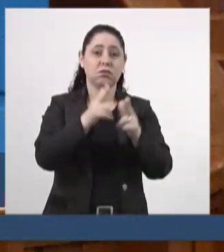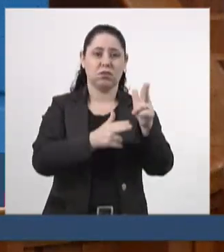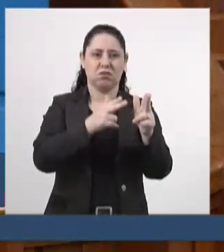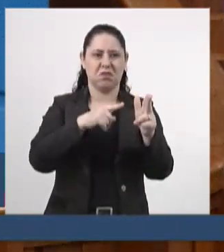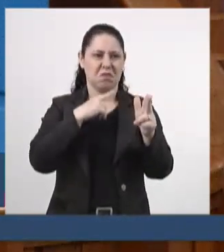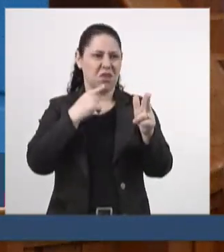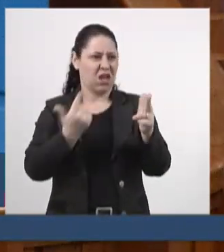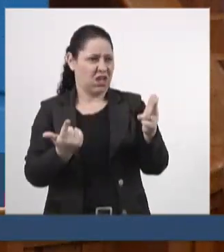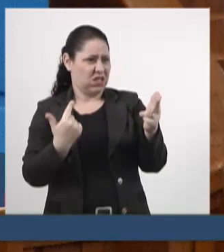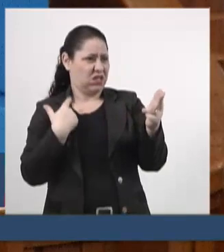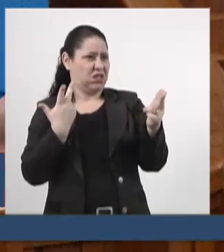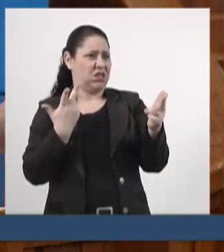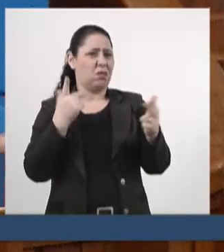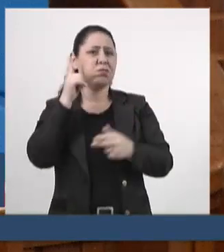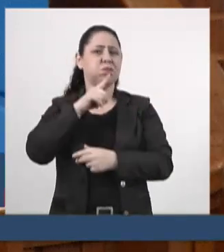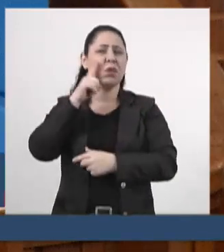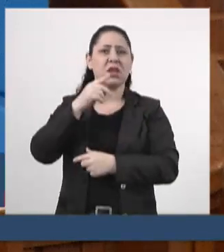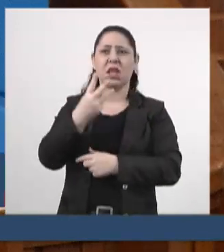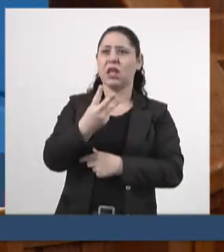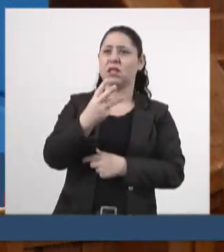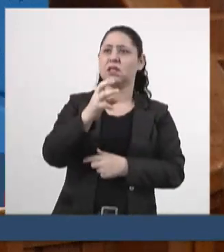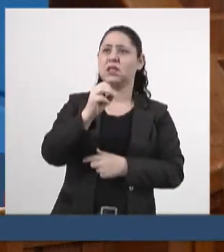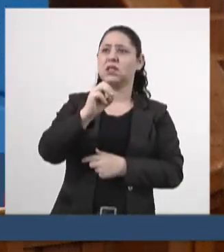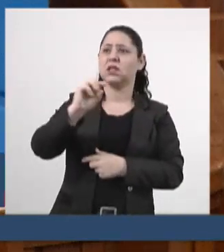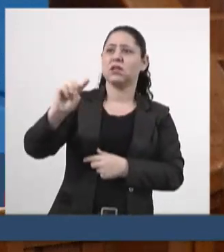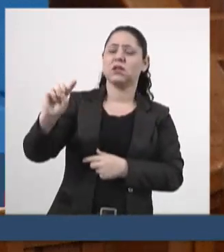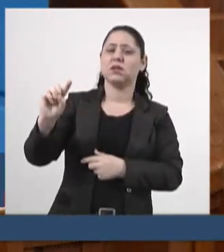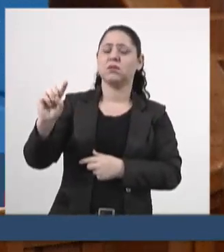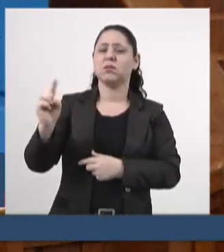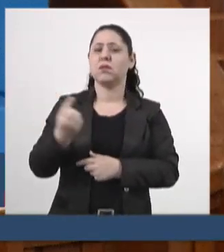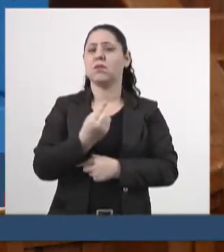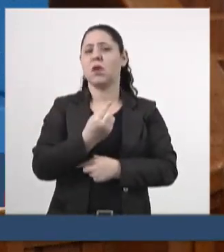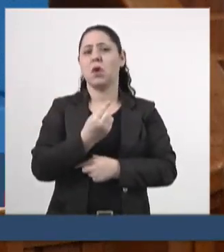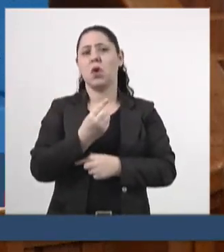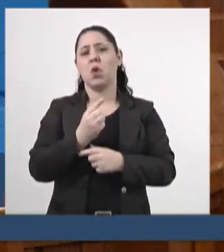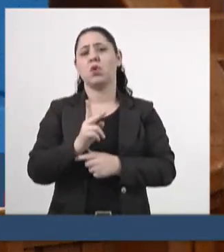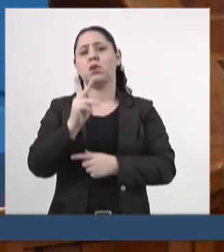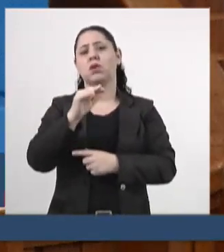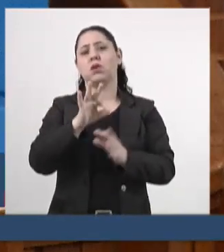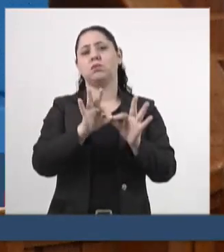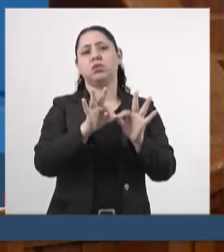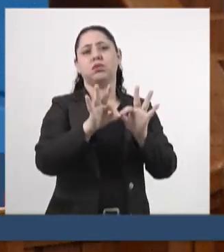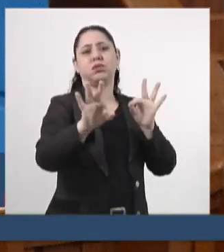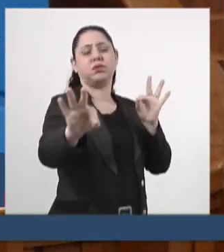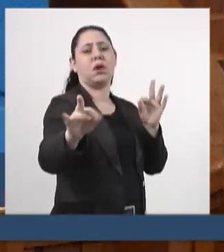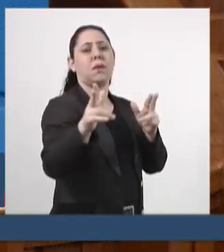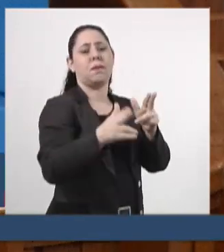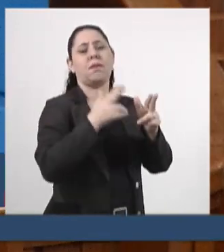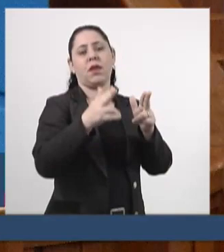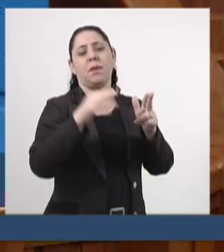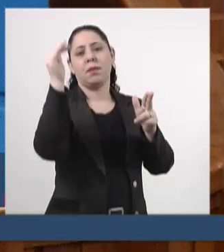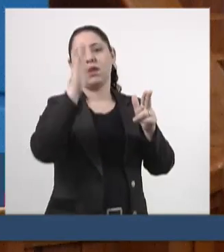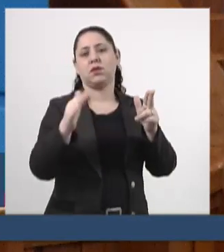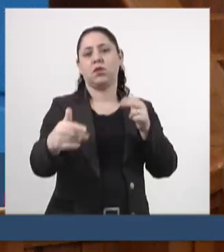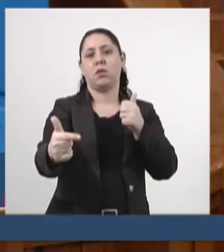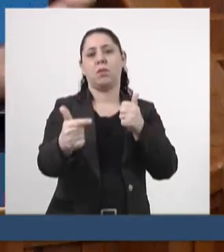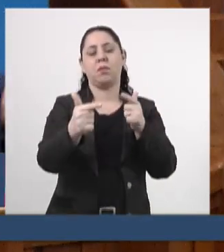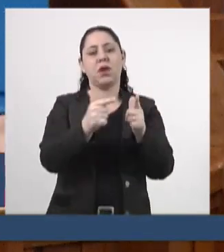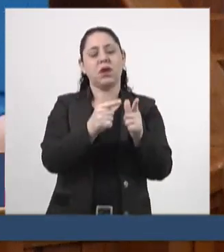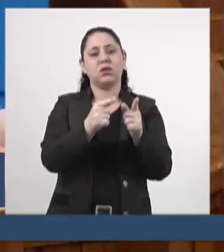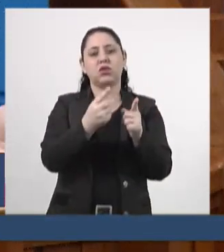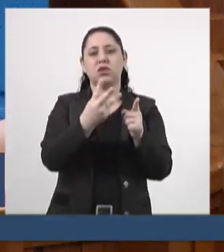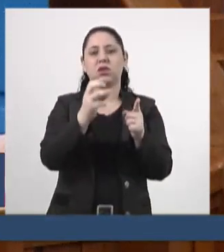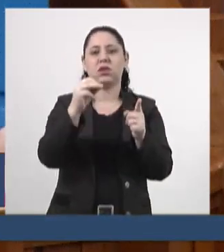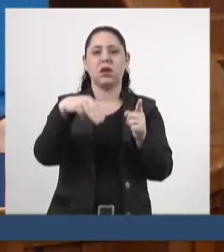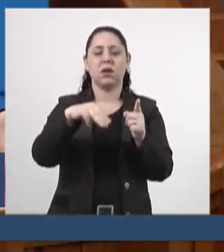ah, mas os Estados Unidos têm 300 mil quilômetros de ferrovia, o Brasil tem menos de 30 mil, e parece que